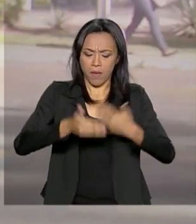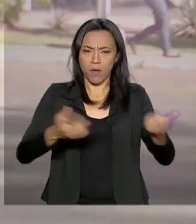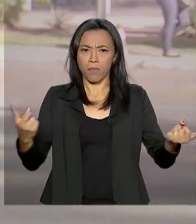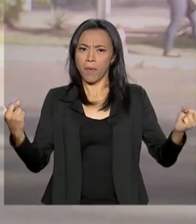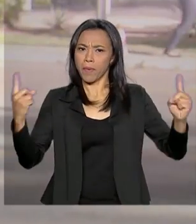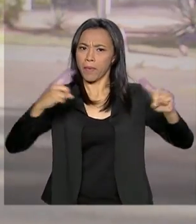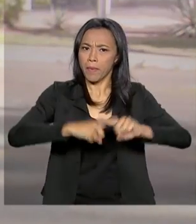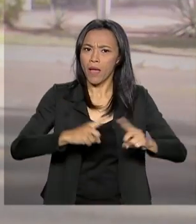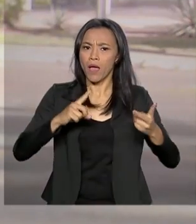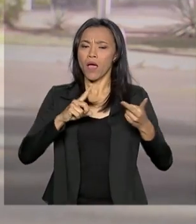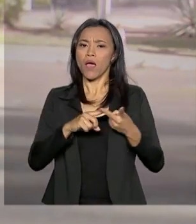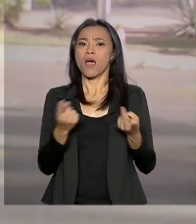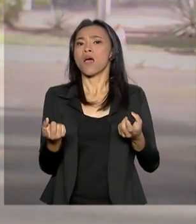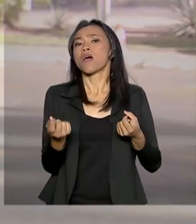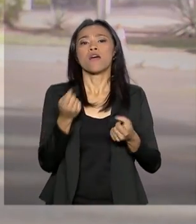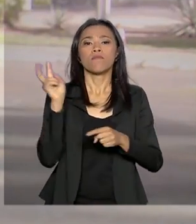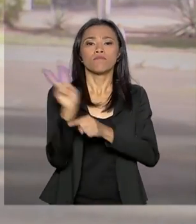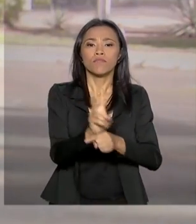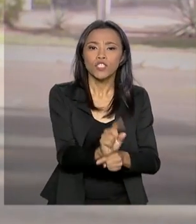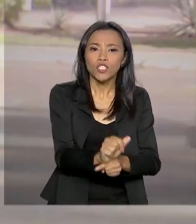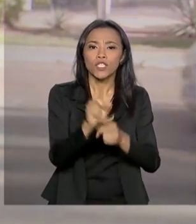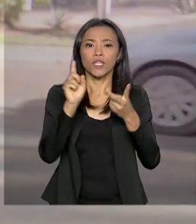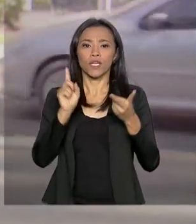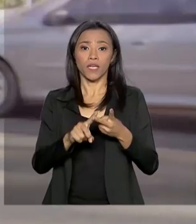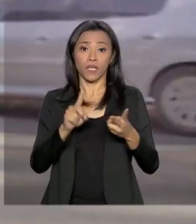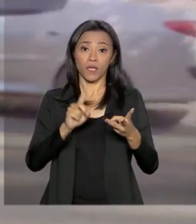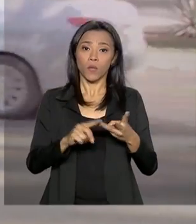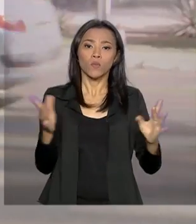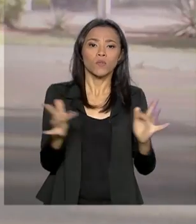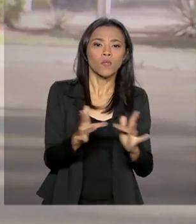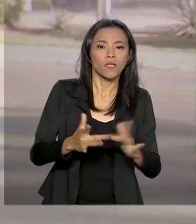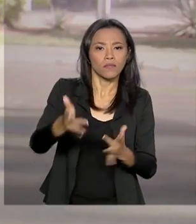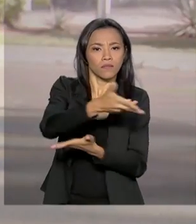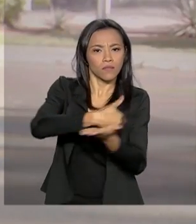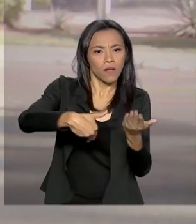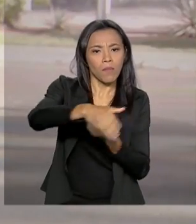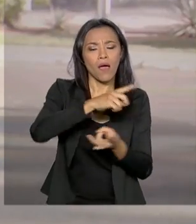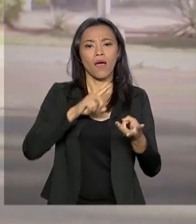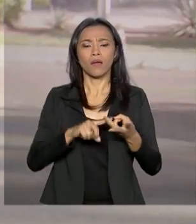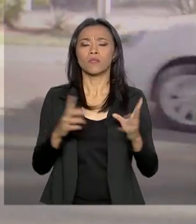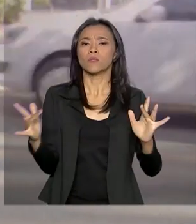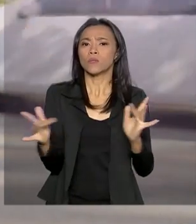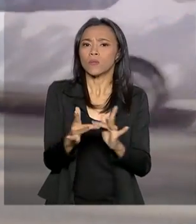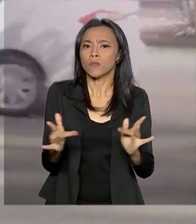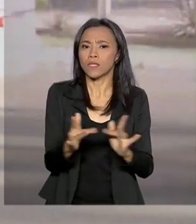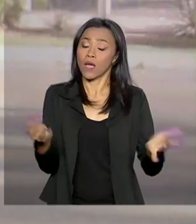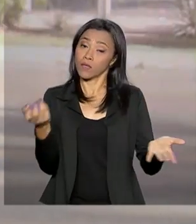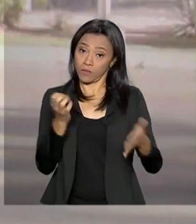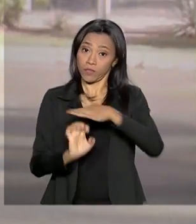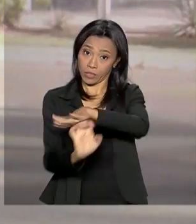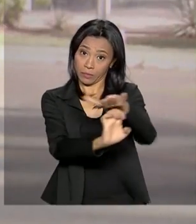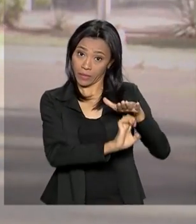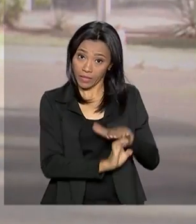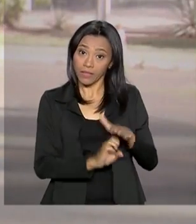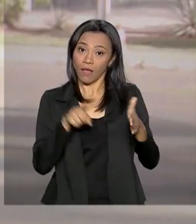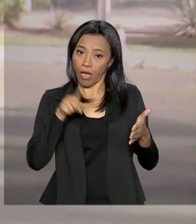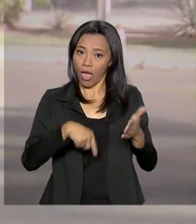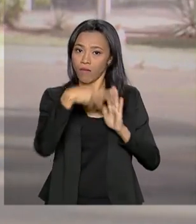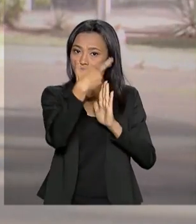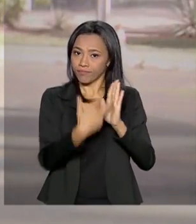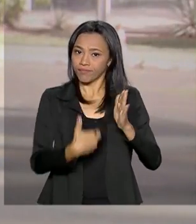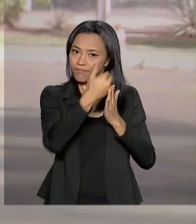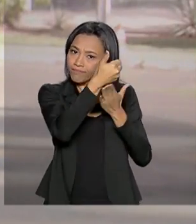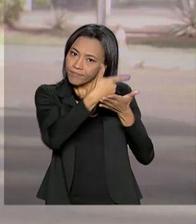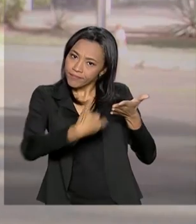o financiamento, as relações de trabalho e a relação entre empresas. Aqui também vai ser discutida